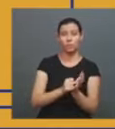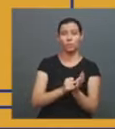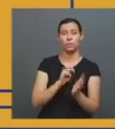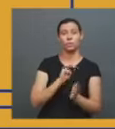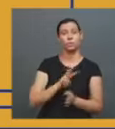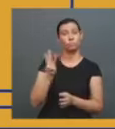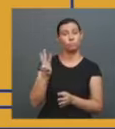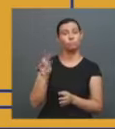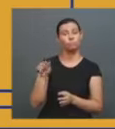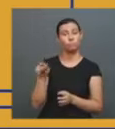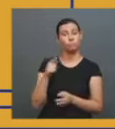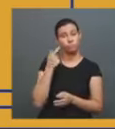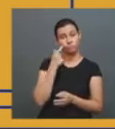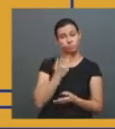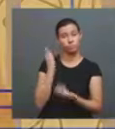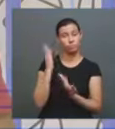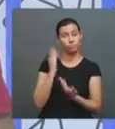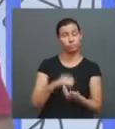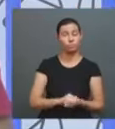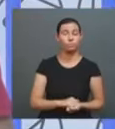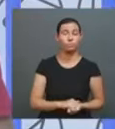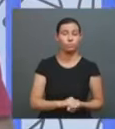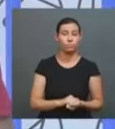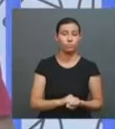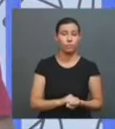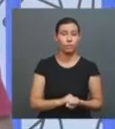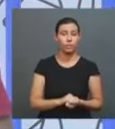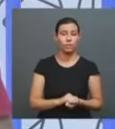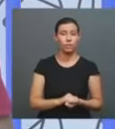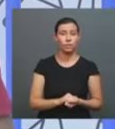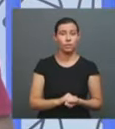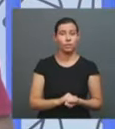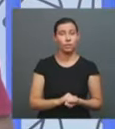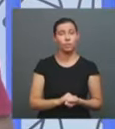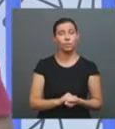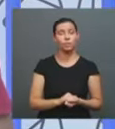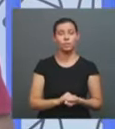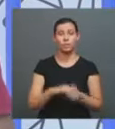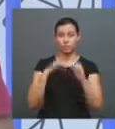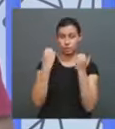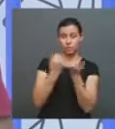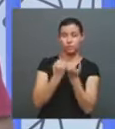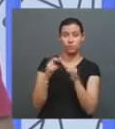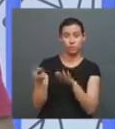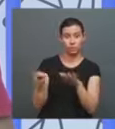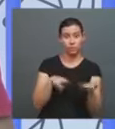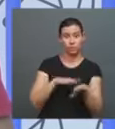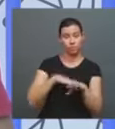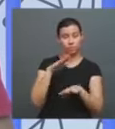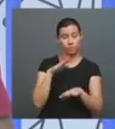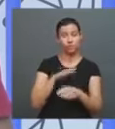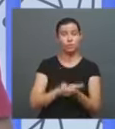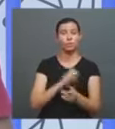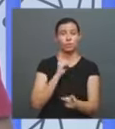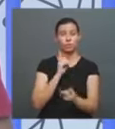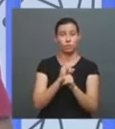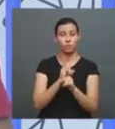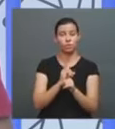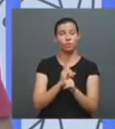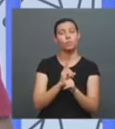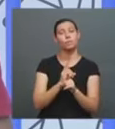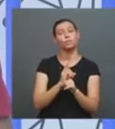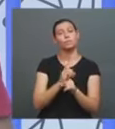oficial que aparece na tela. Essas foram as sugestões de eventos da Ufo. Mais informações você encontra no site da